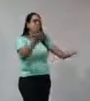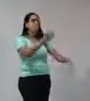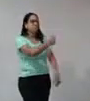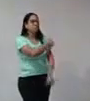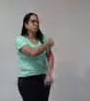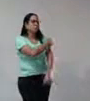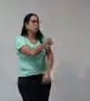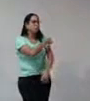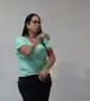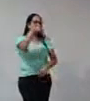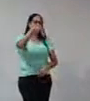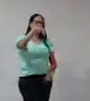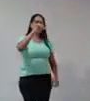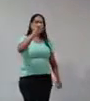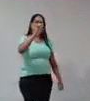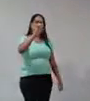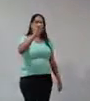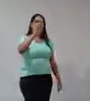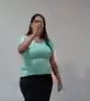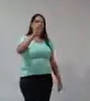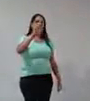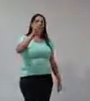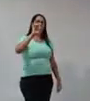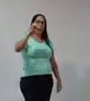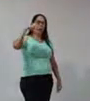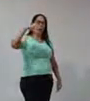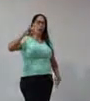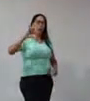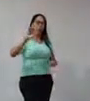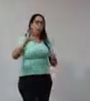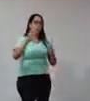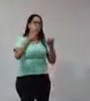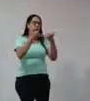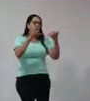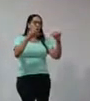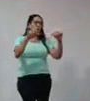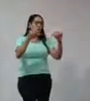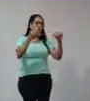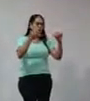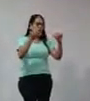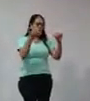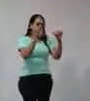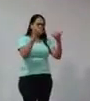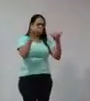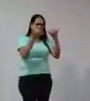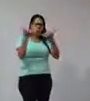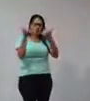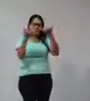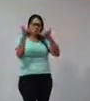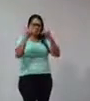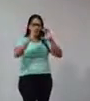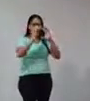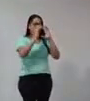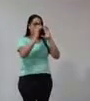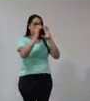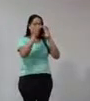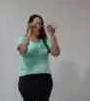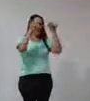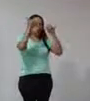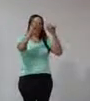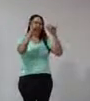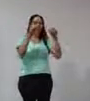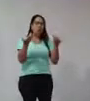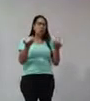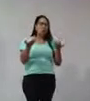neurônios. E um dia, conversando com ele num congresso, eu disse sim, mas... E como ficam as células